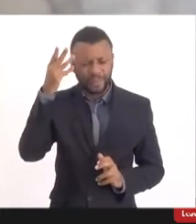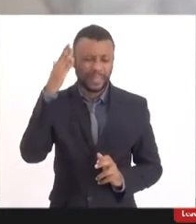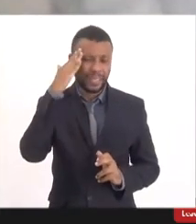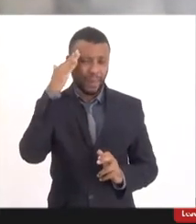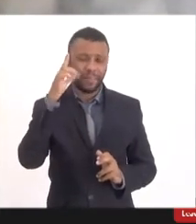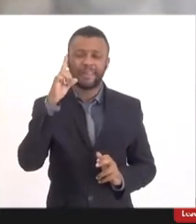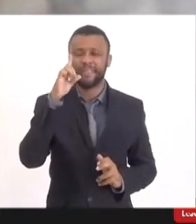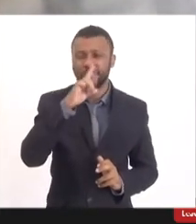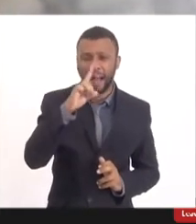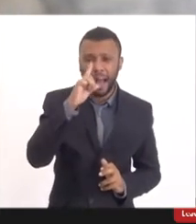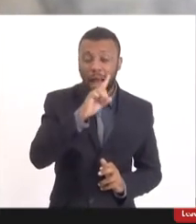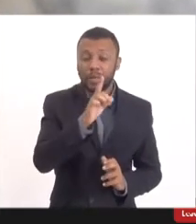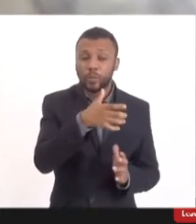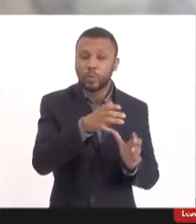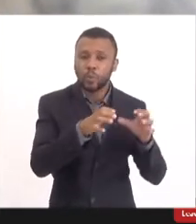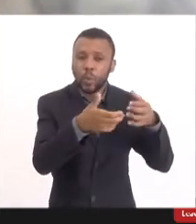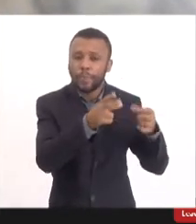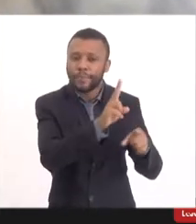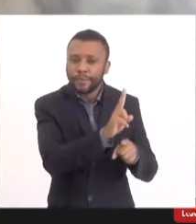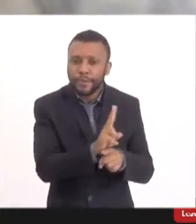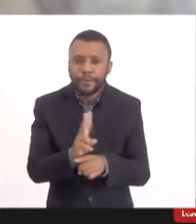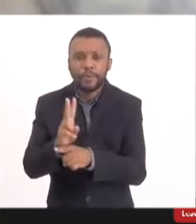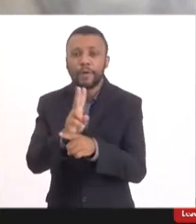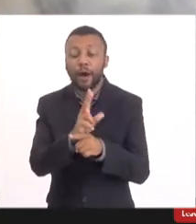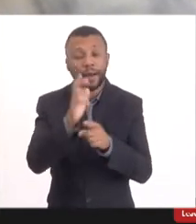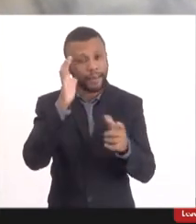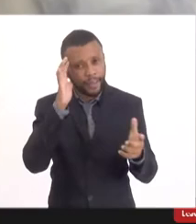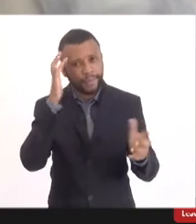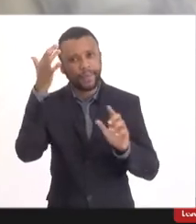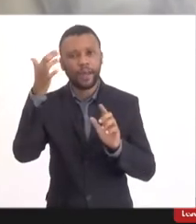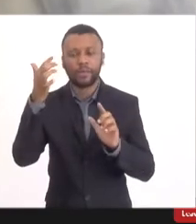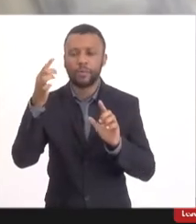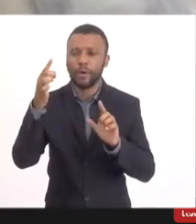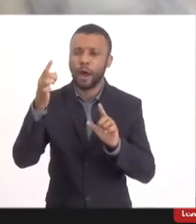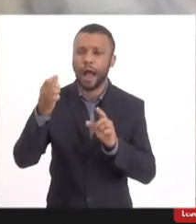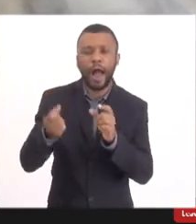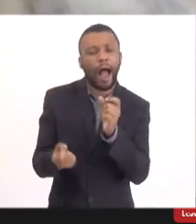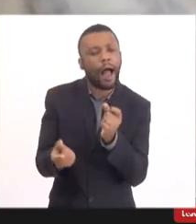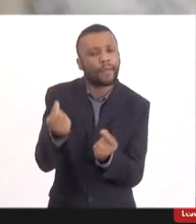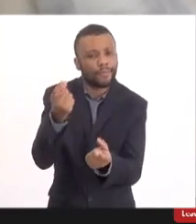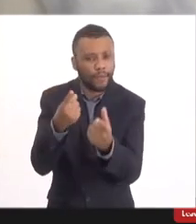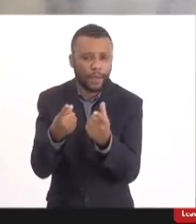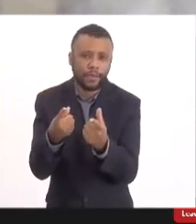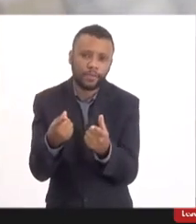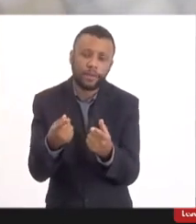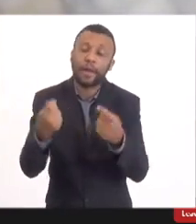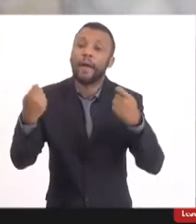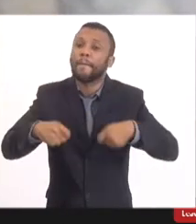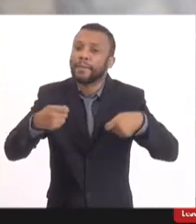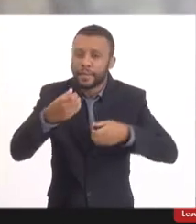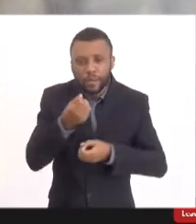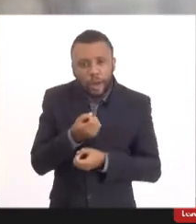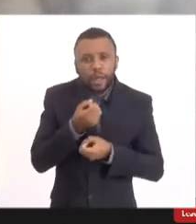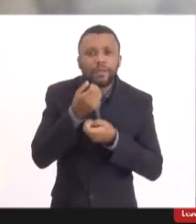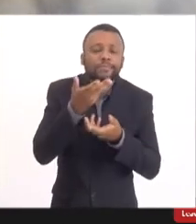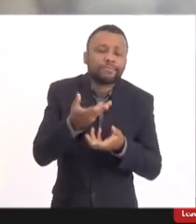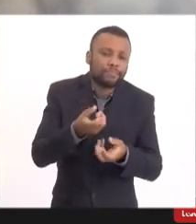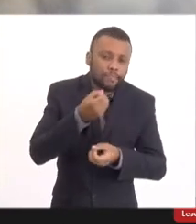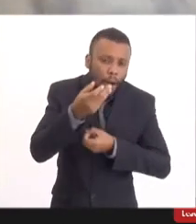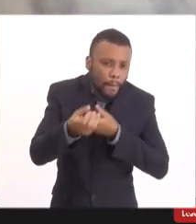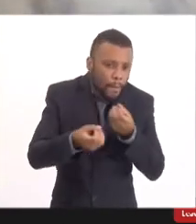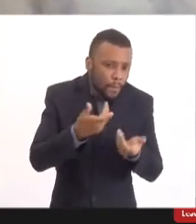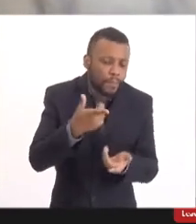das vigilâncias, esses eventos adversos precisam ser relatados. Eles são relatados, é óbvio, existem eventos